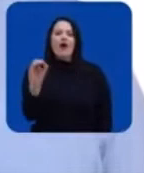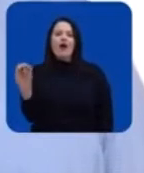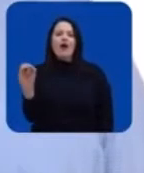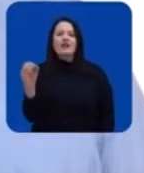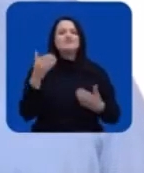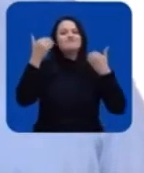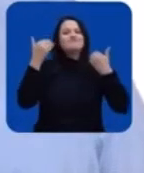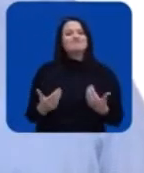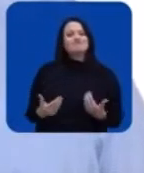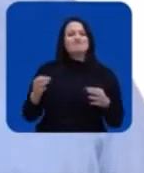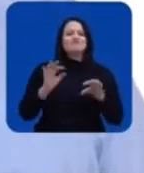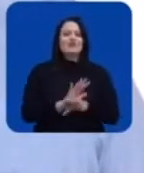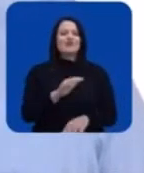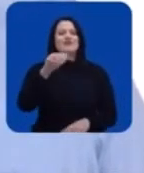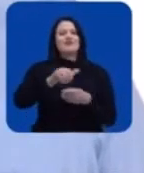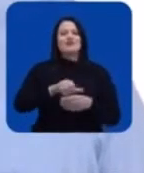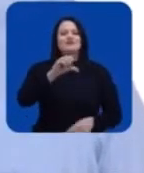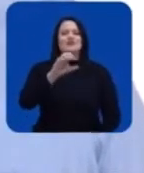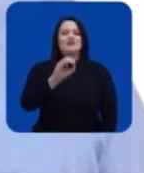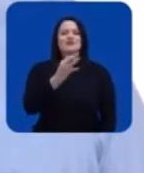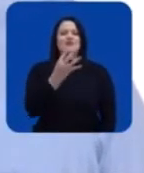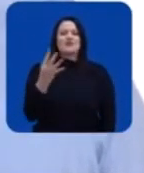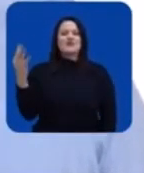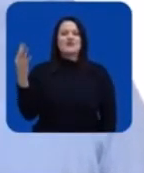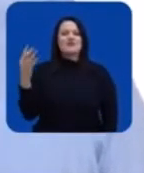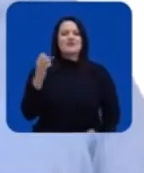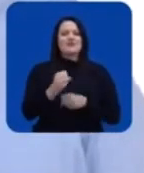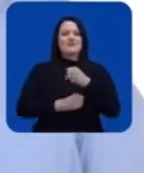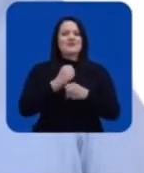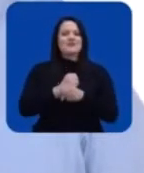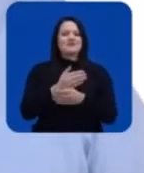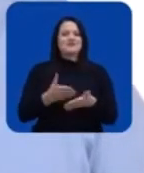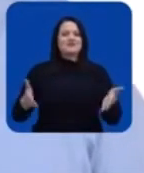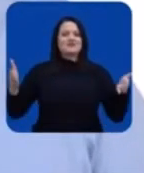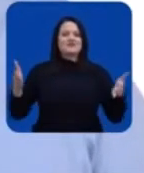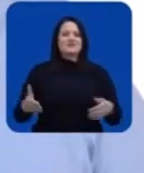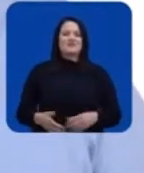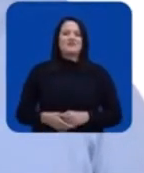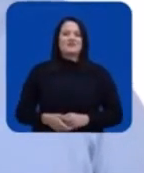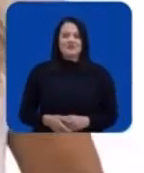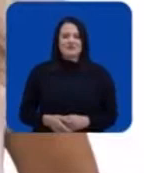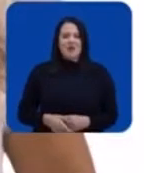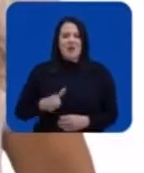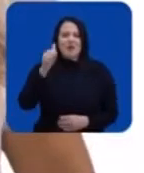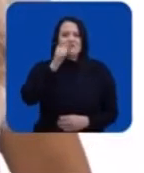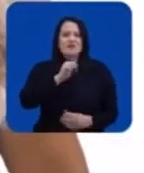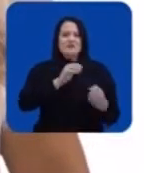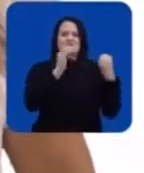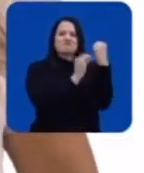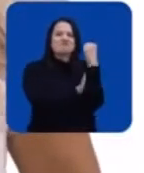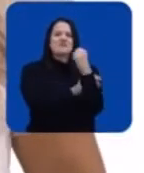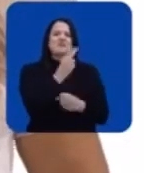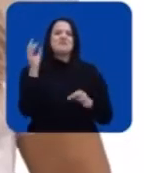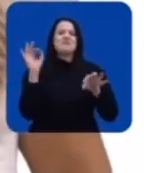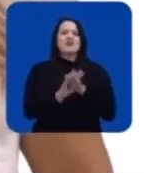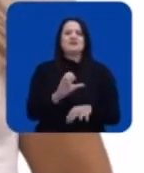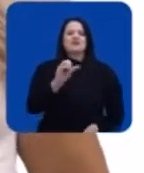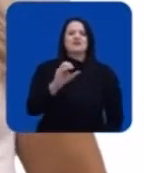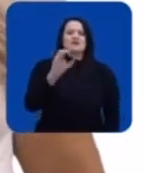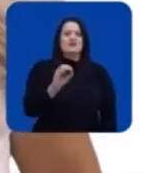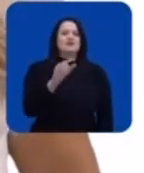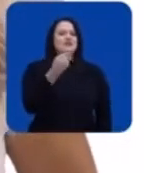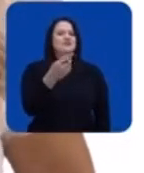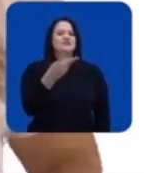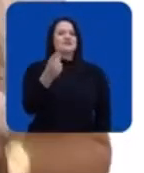Zona Oeste. Marcelão de Sepitiba, 90-444. O ano todo. Mulher de atitude, Sandra Vieira,